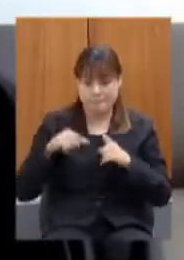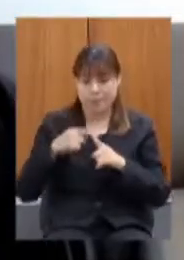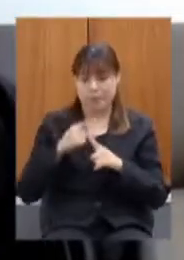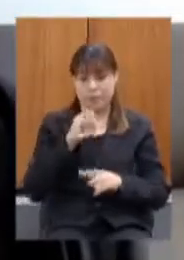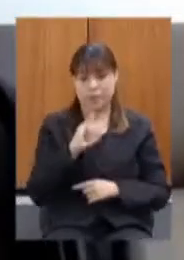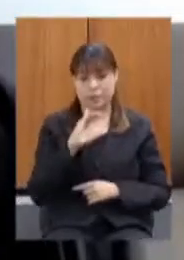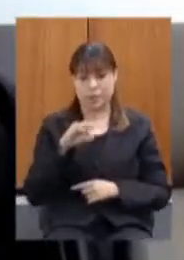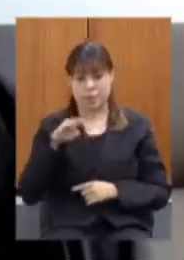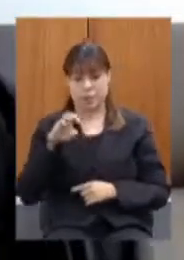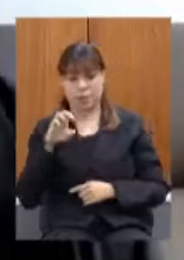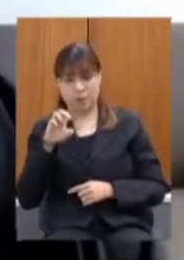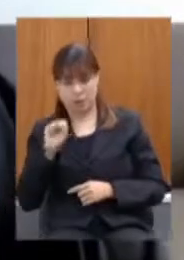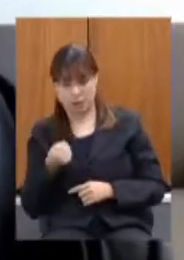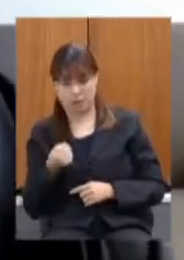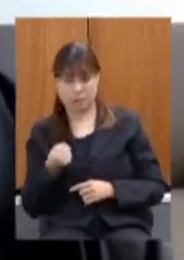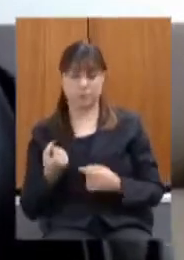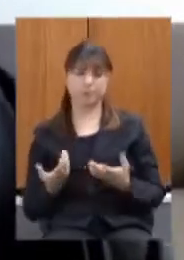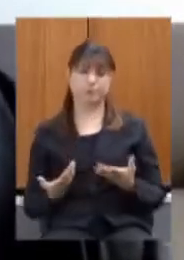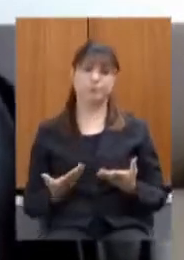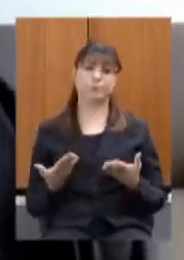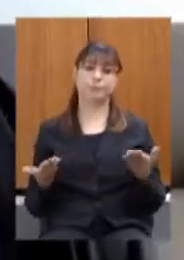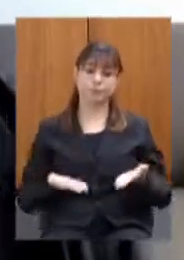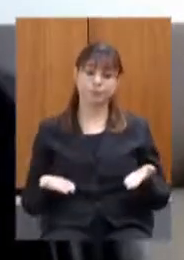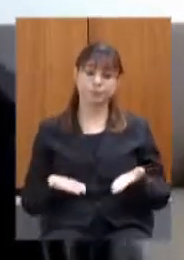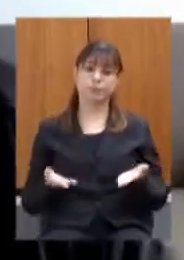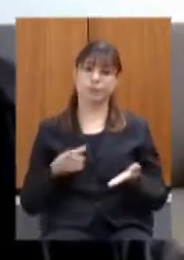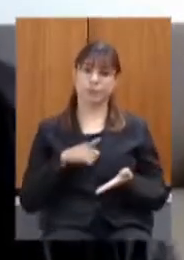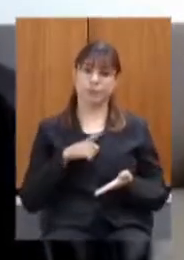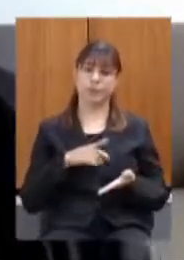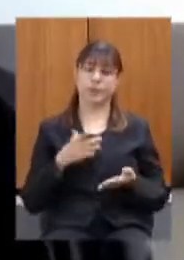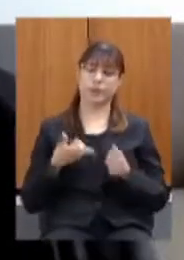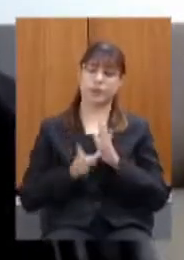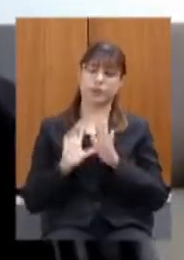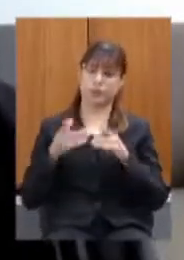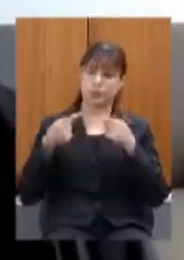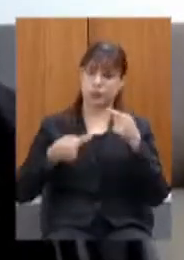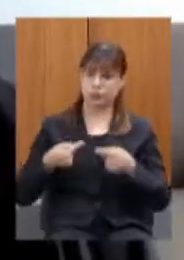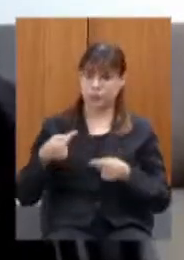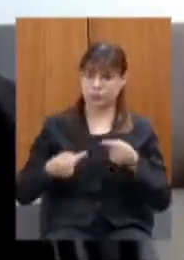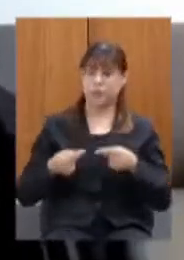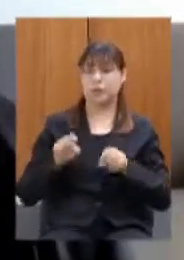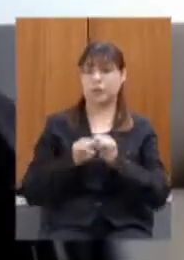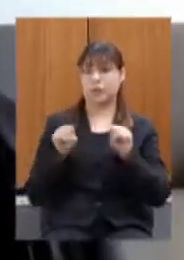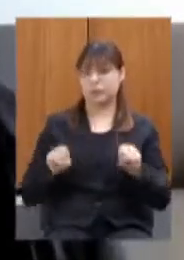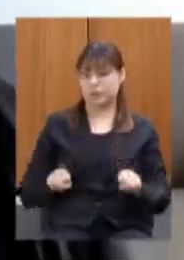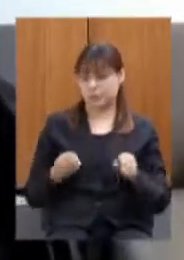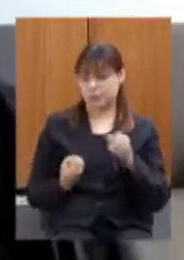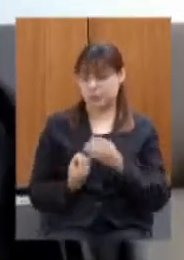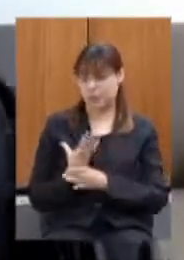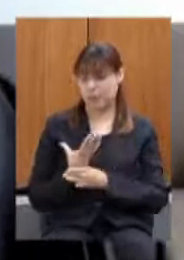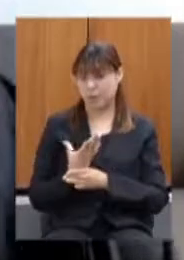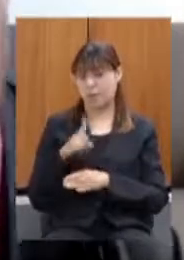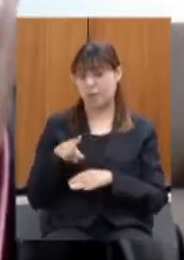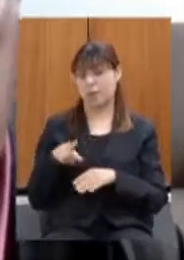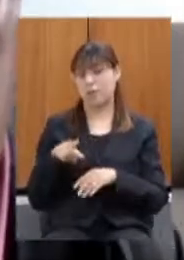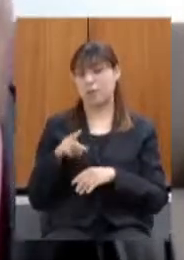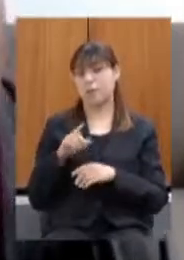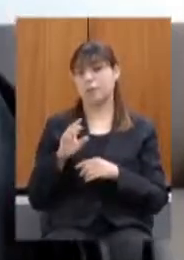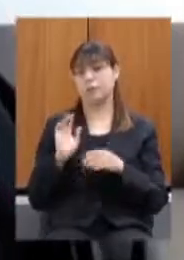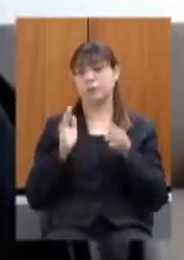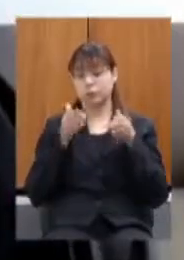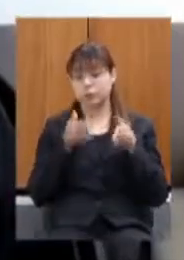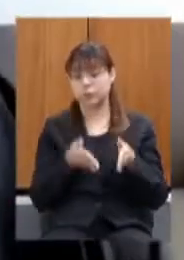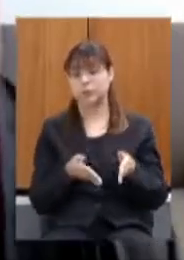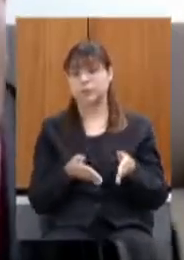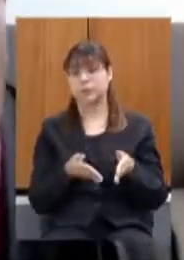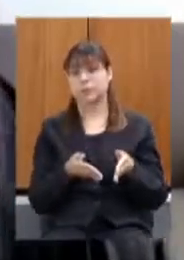mas o o que existe hoje que foi discutido quando esse sistema foi montado é o sistema é específico